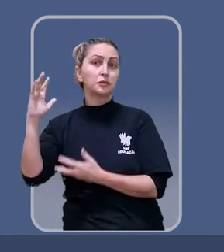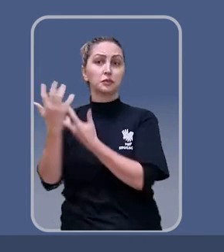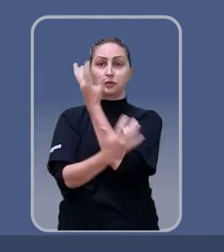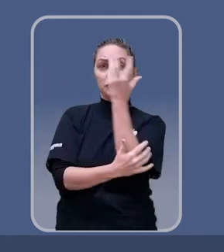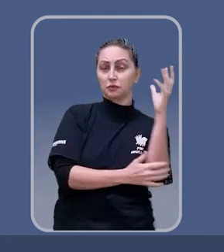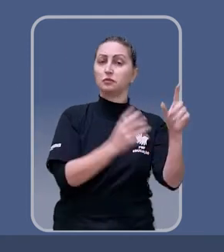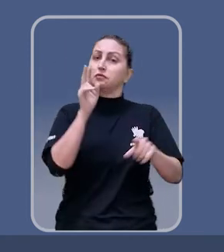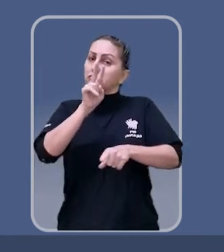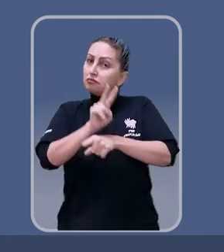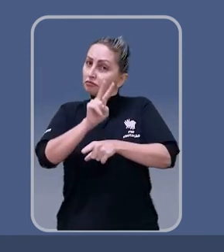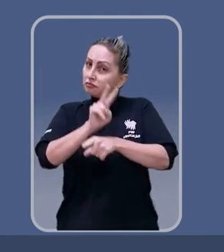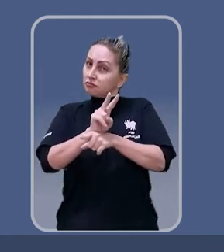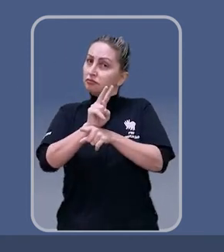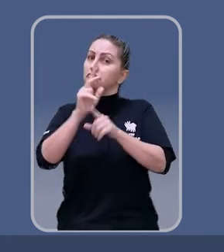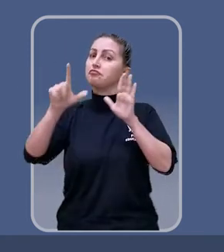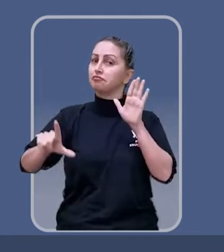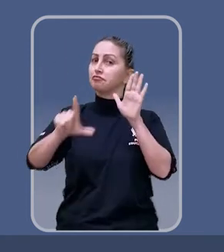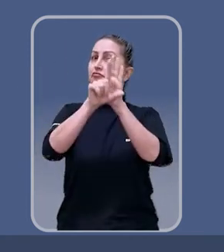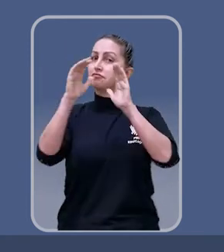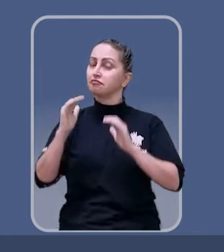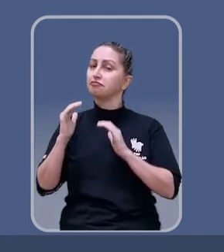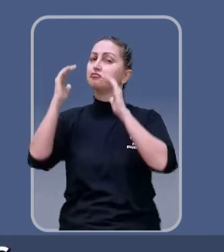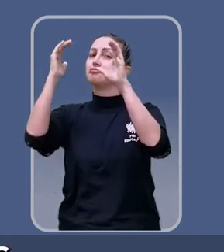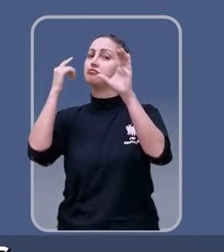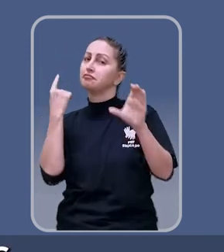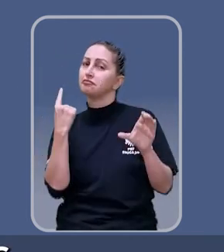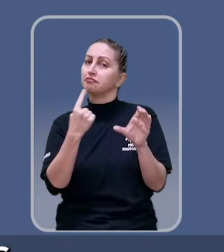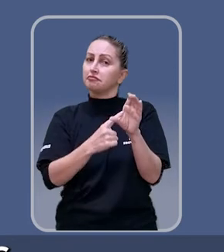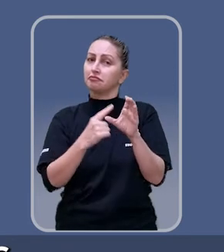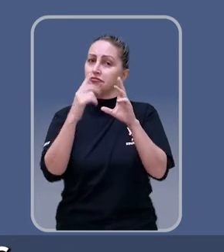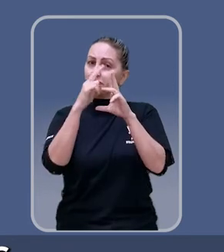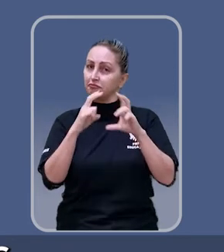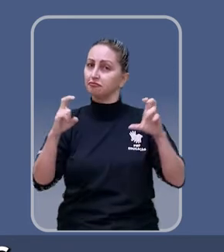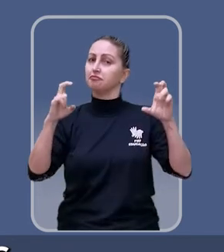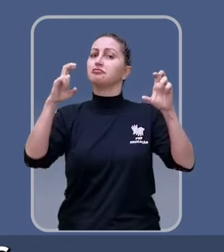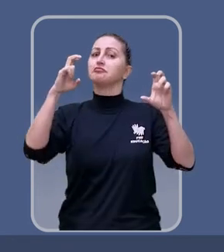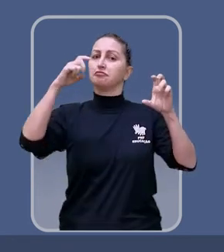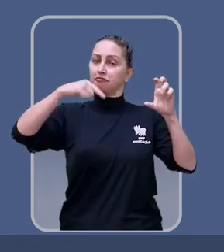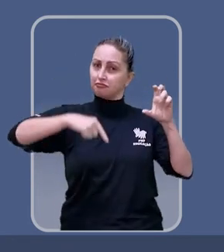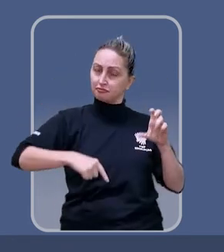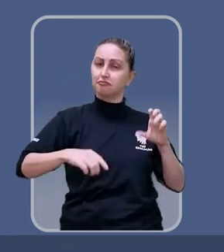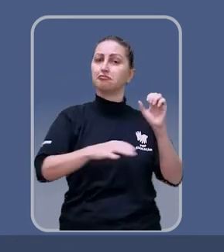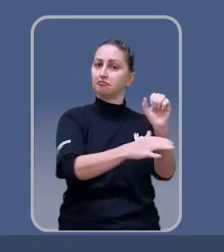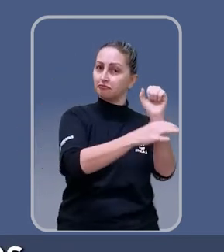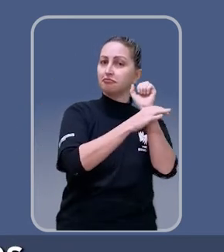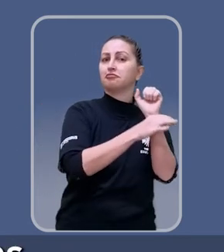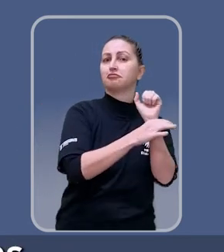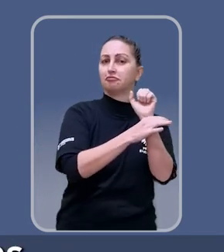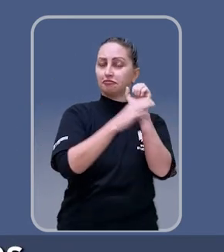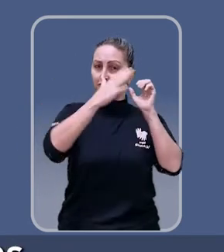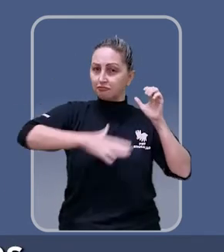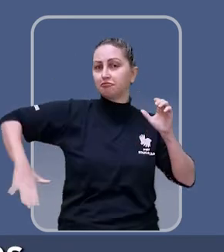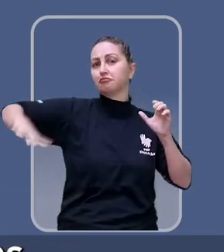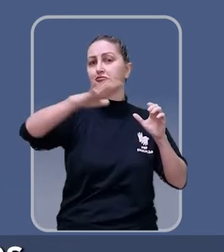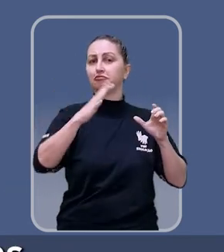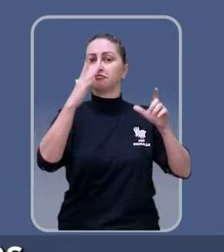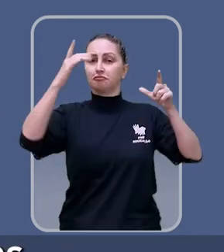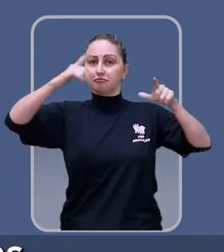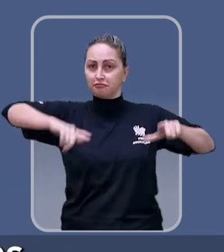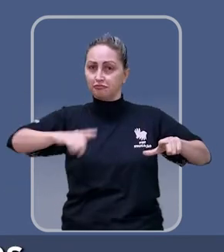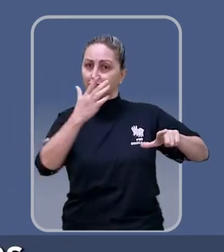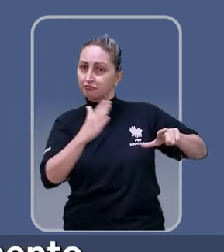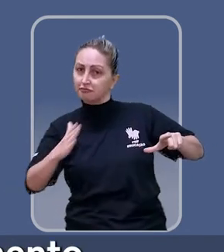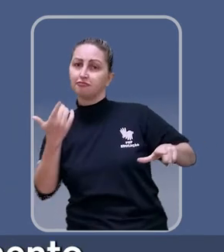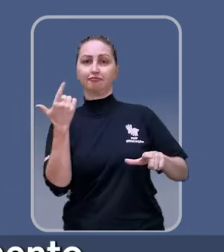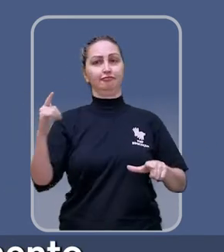as APPs decorrentes de legislações superiores estão integralmente protegidas pelo município, mesmo que não estejam